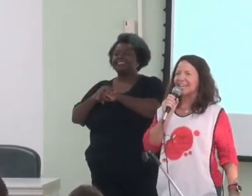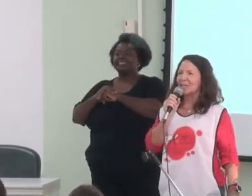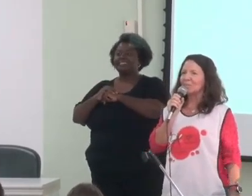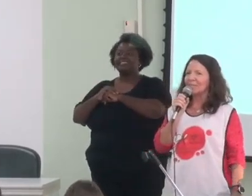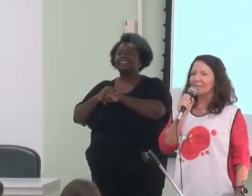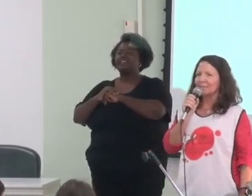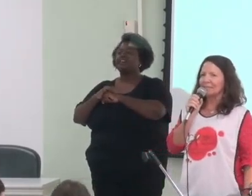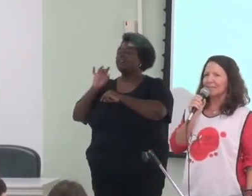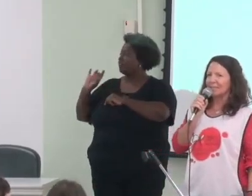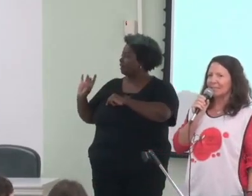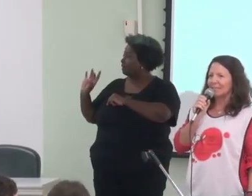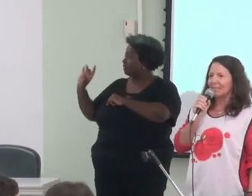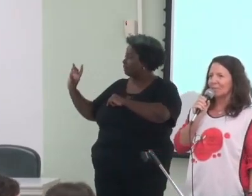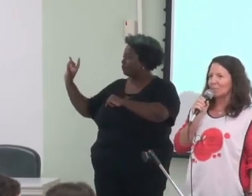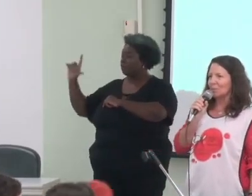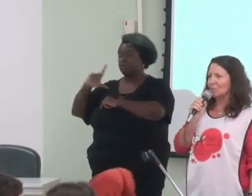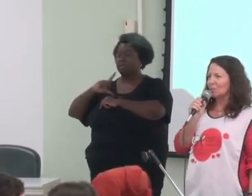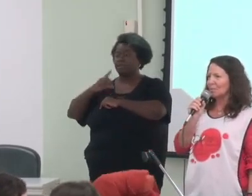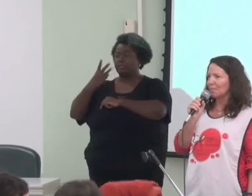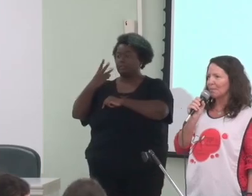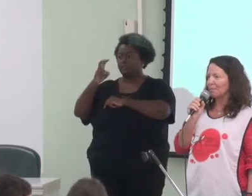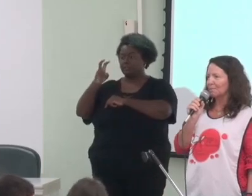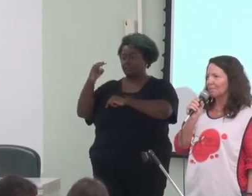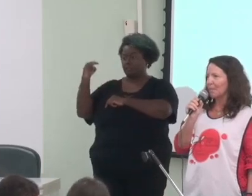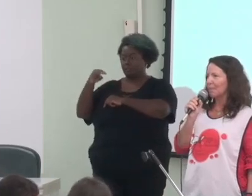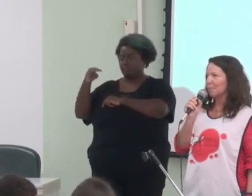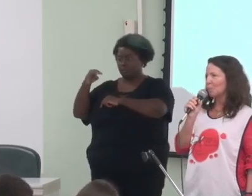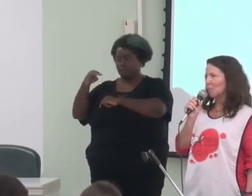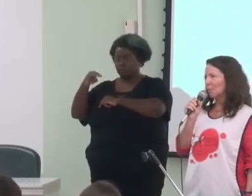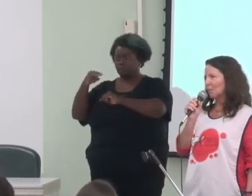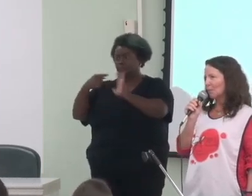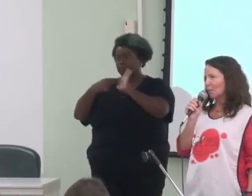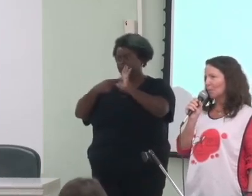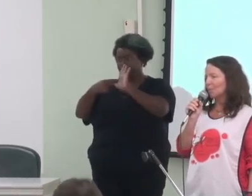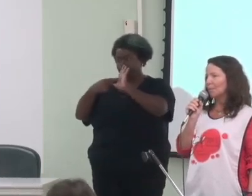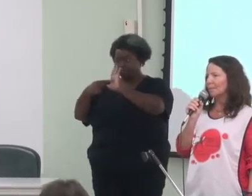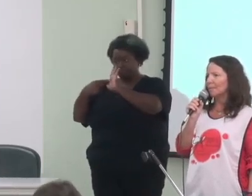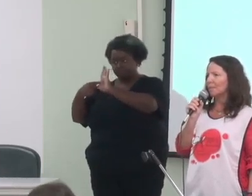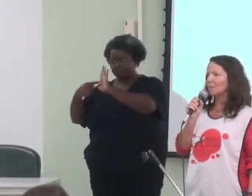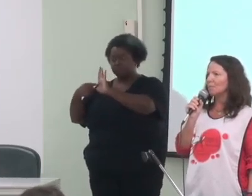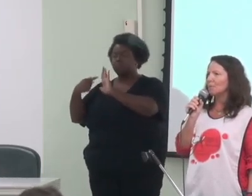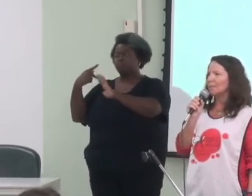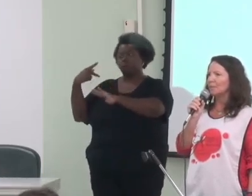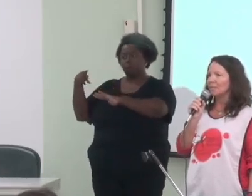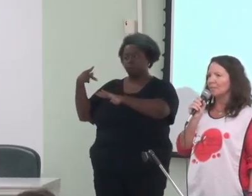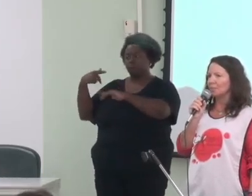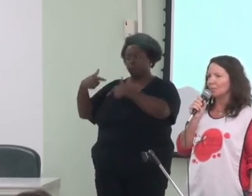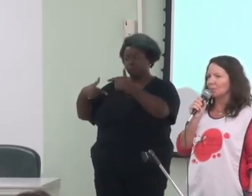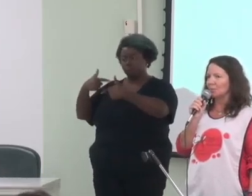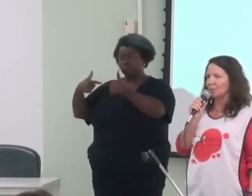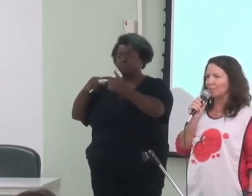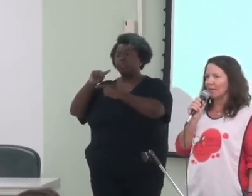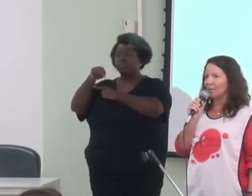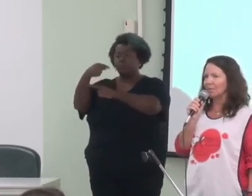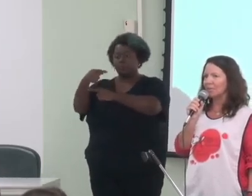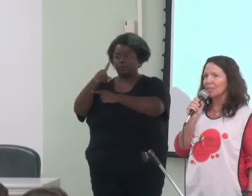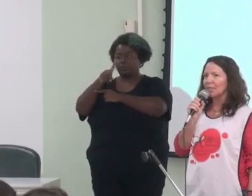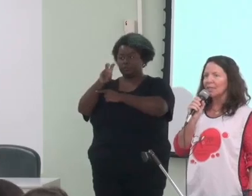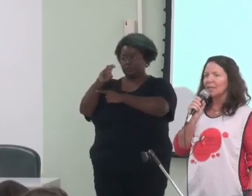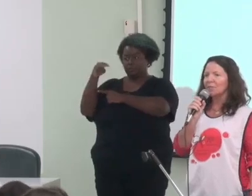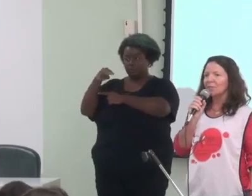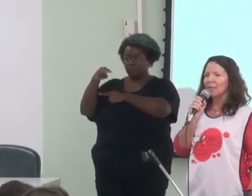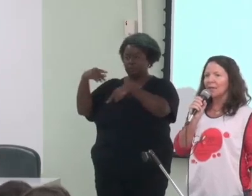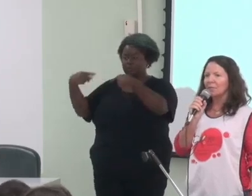Cada uma terá 35 minutos para expor sua comunicação, depois são 15 minutos para o debate,